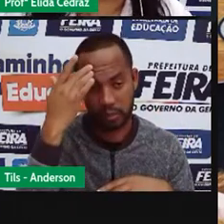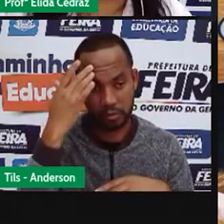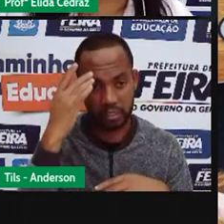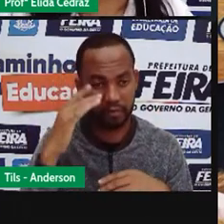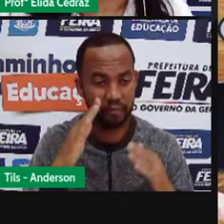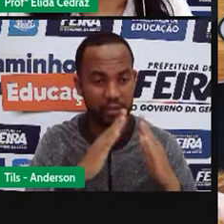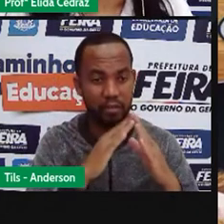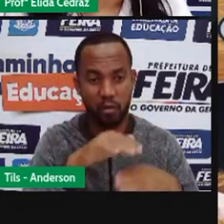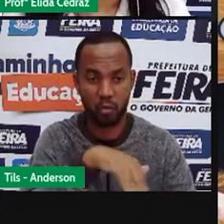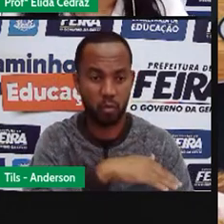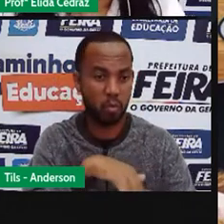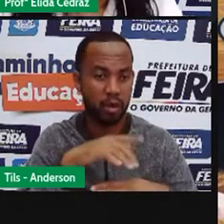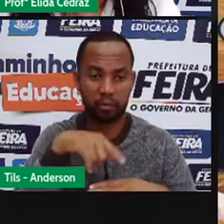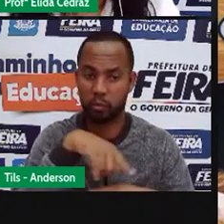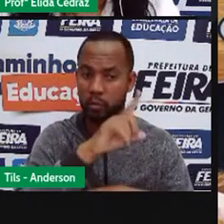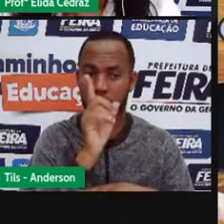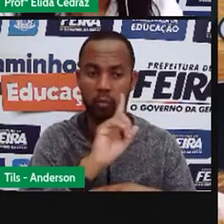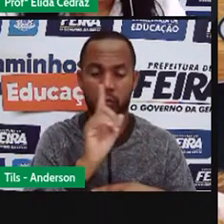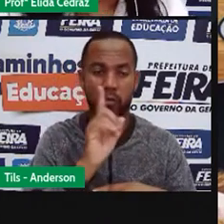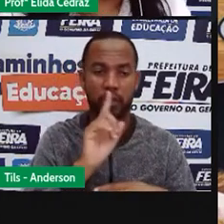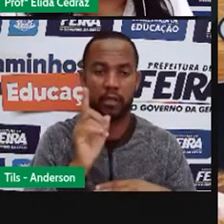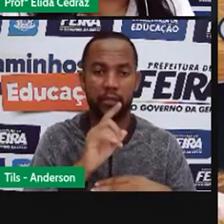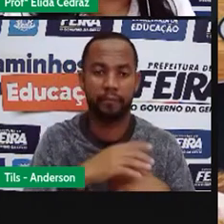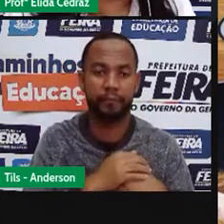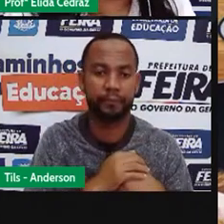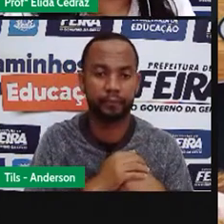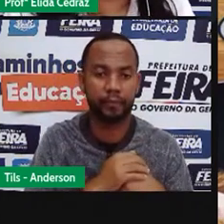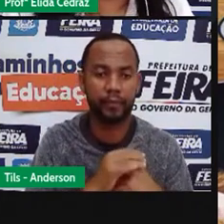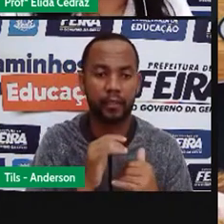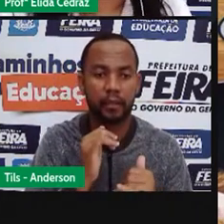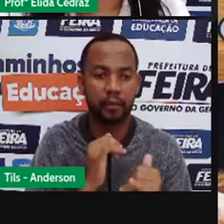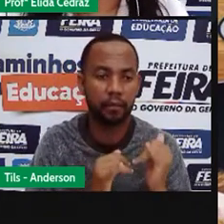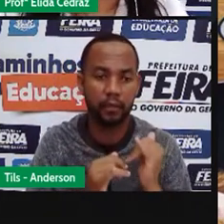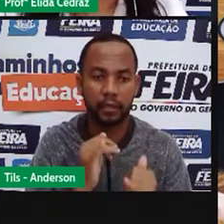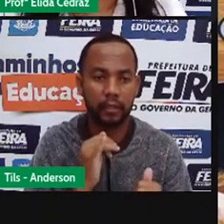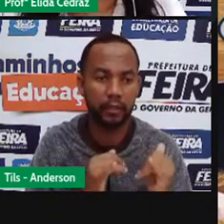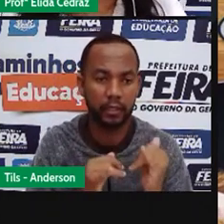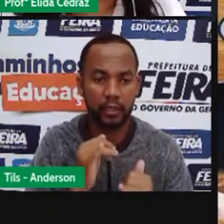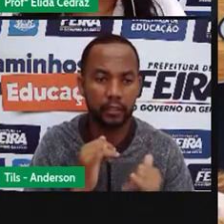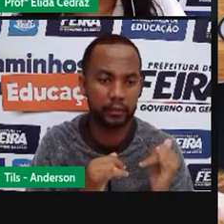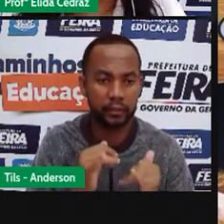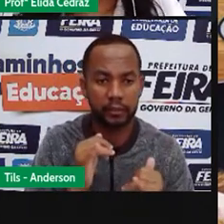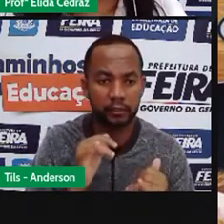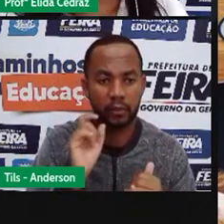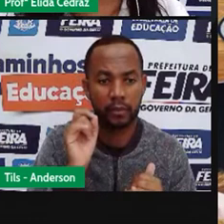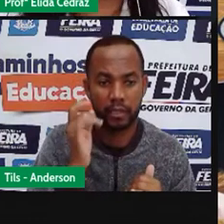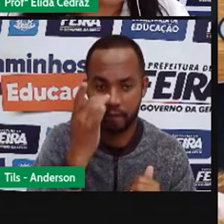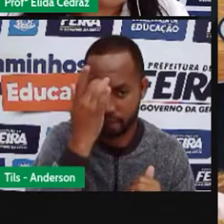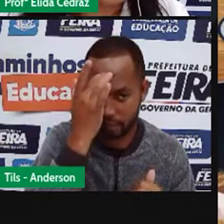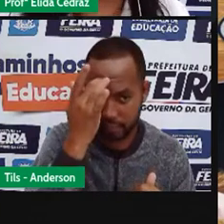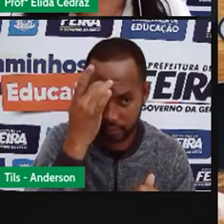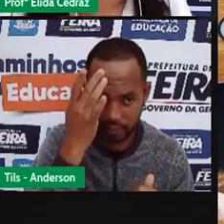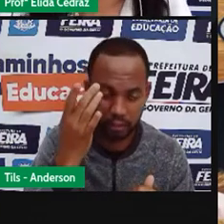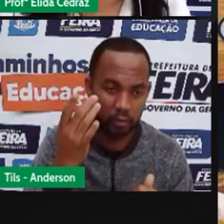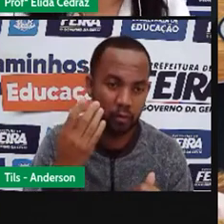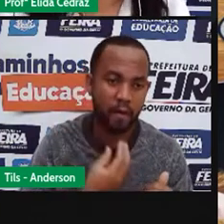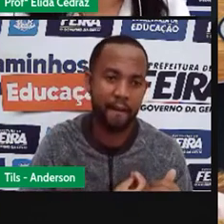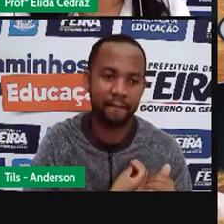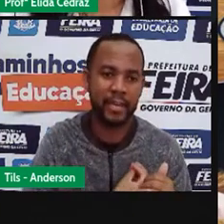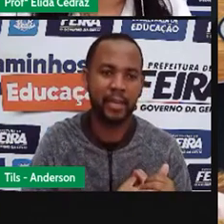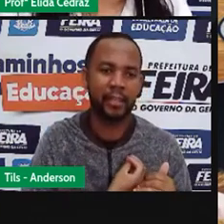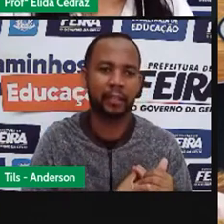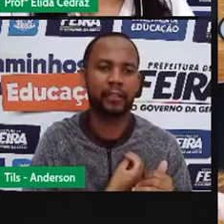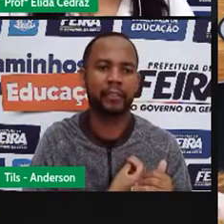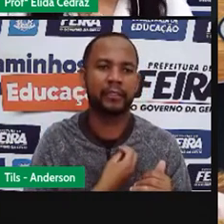autérico. Quando a internet chegou, facilitou em muitas nossas